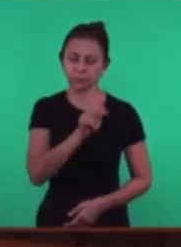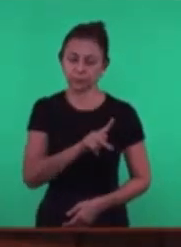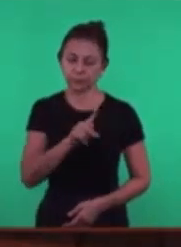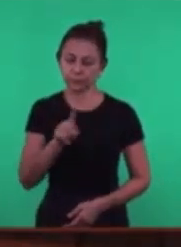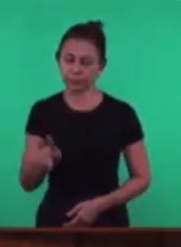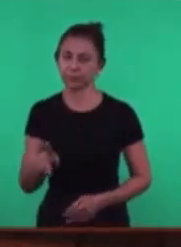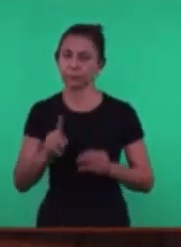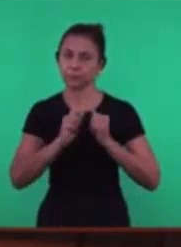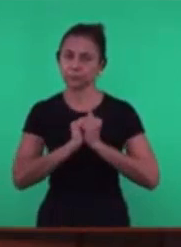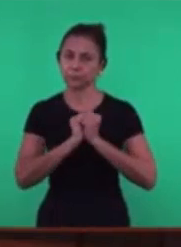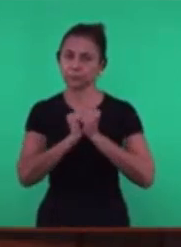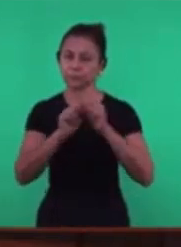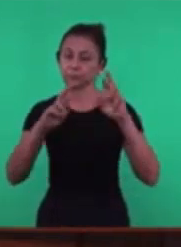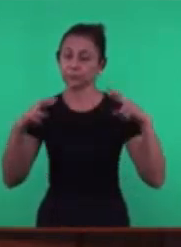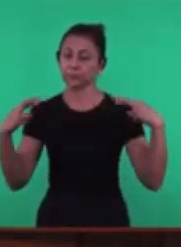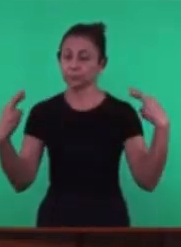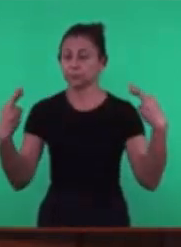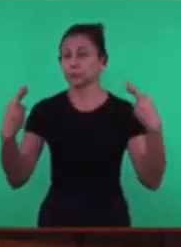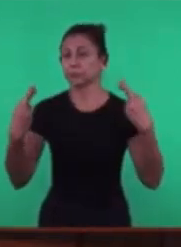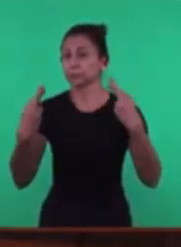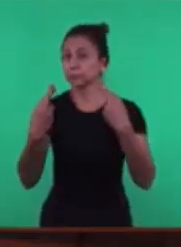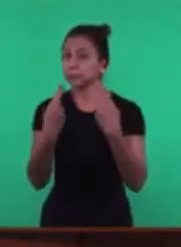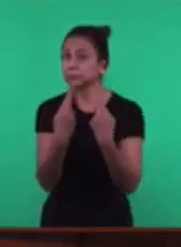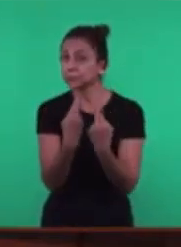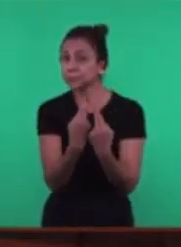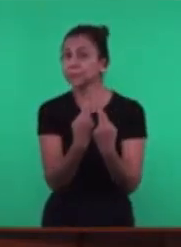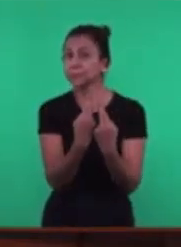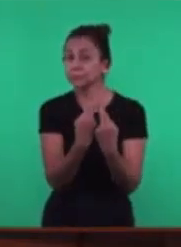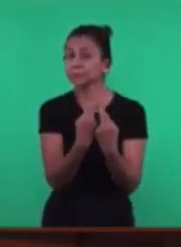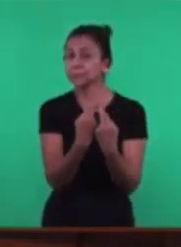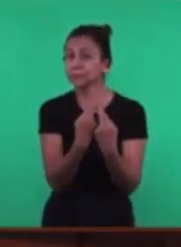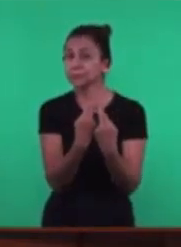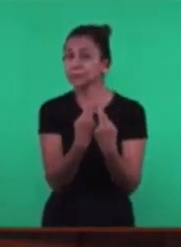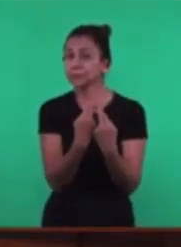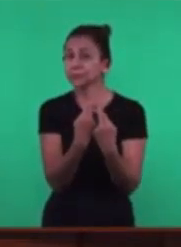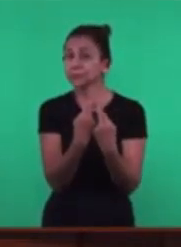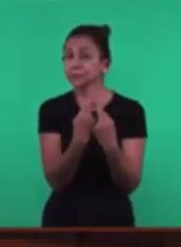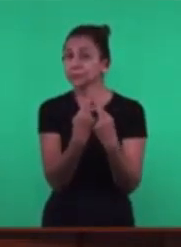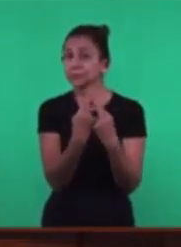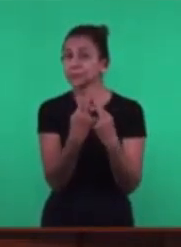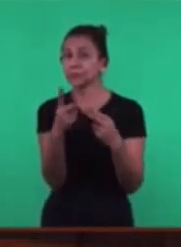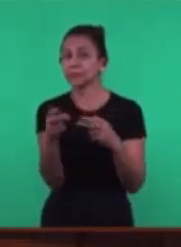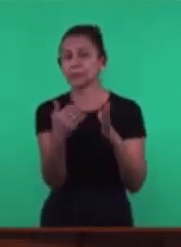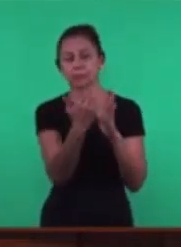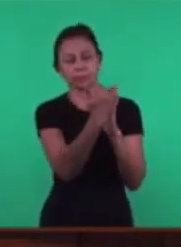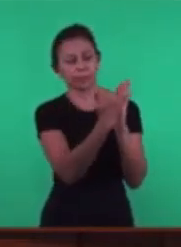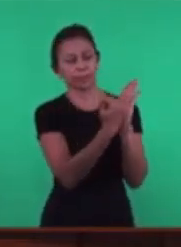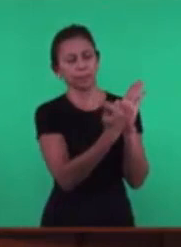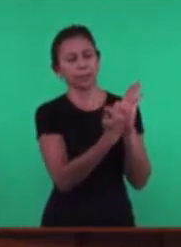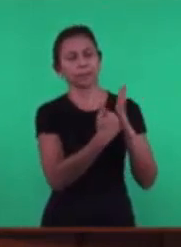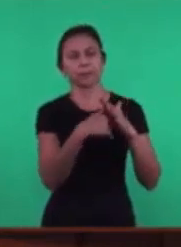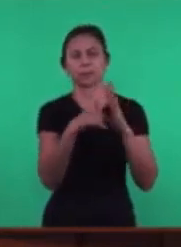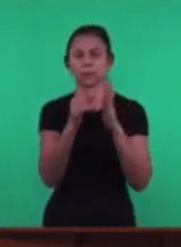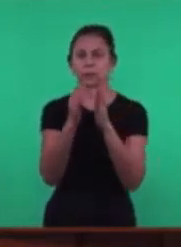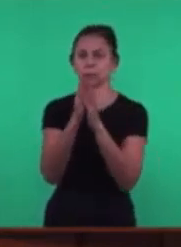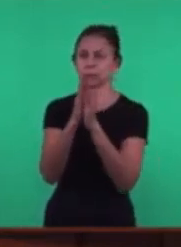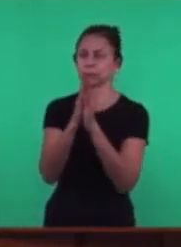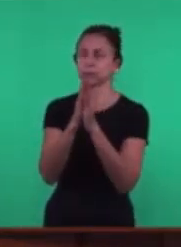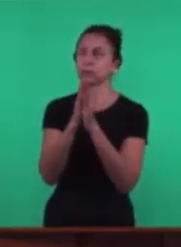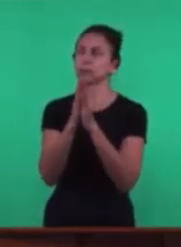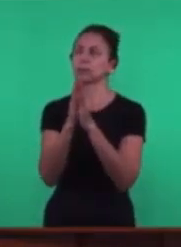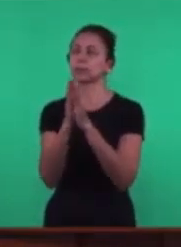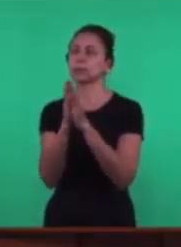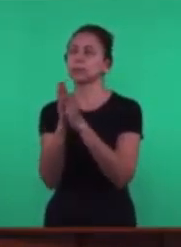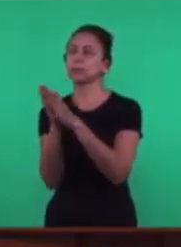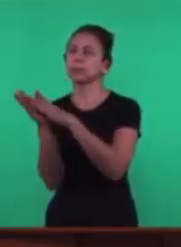Se reúnem As irmãs Têm um programa Oração Oração Visitas